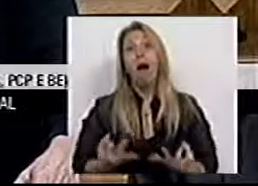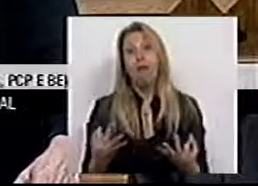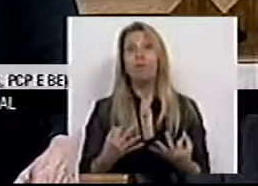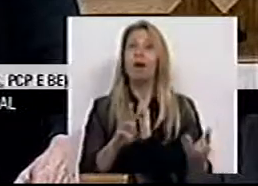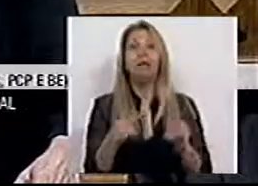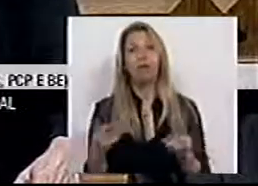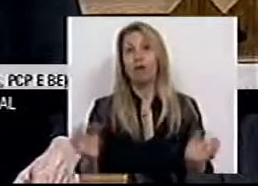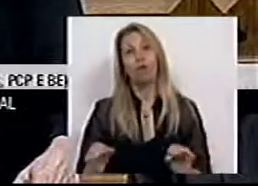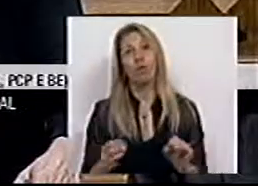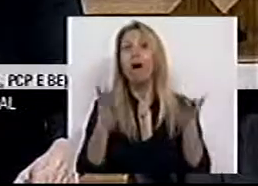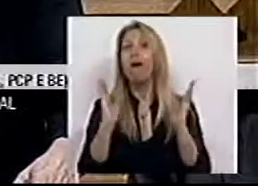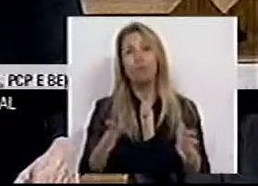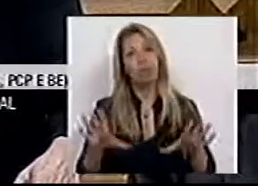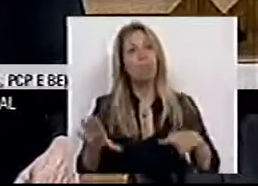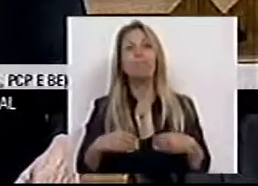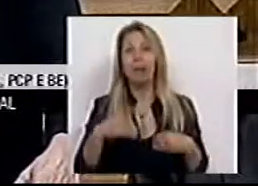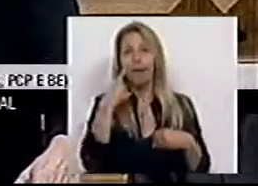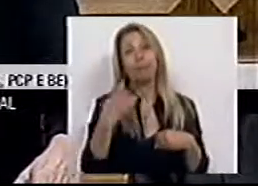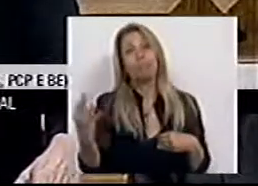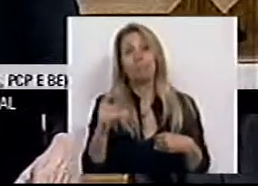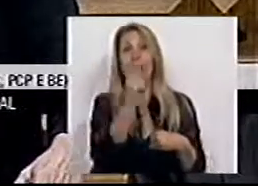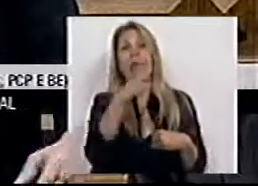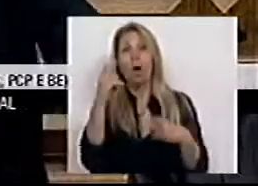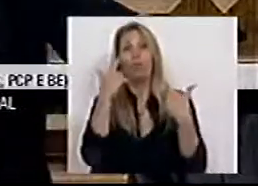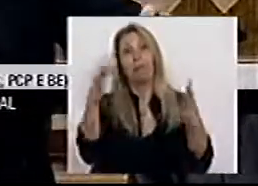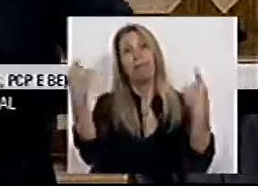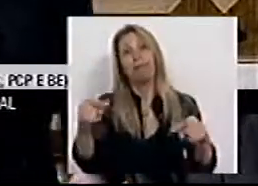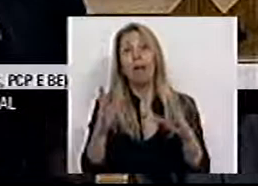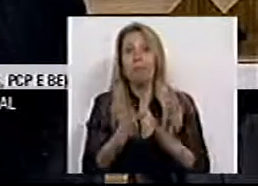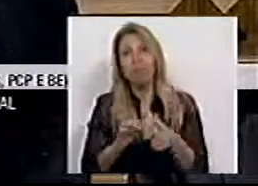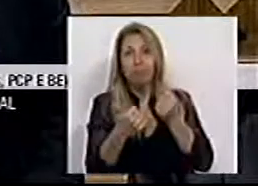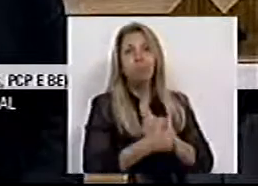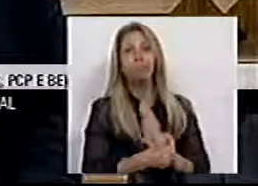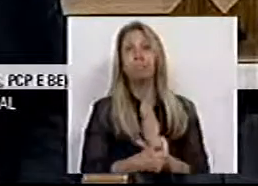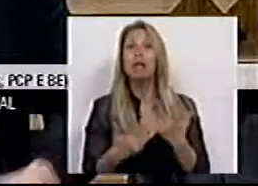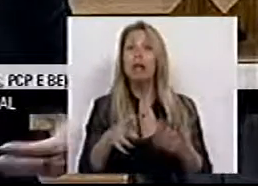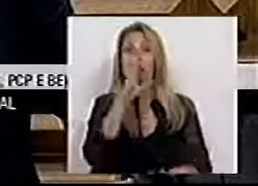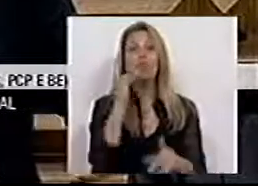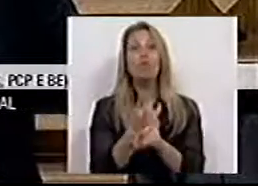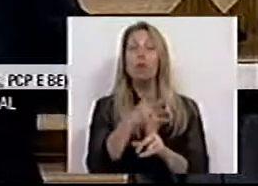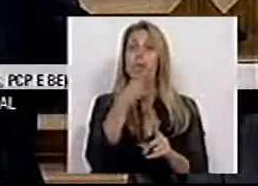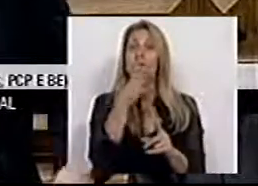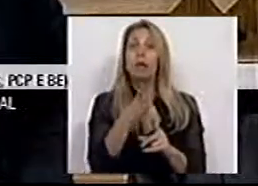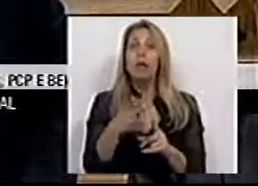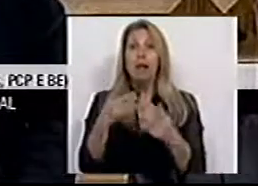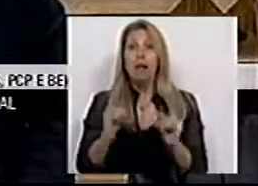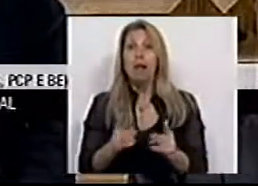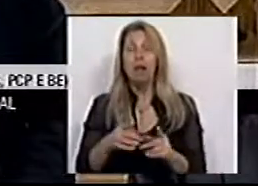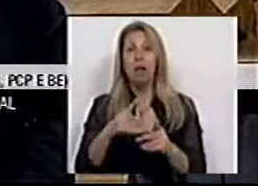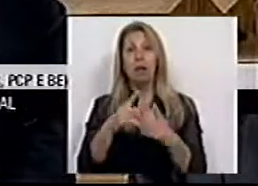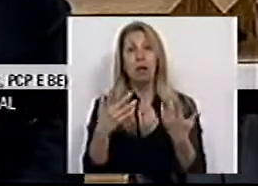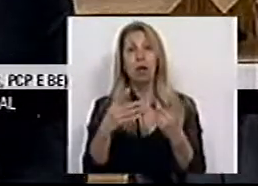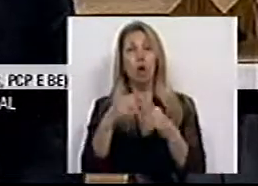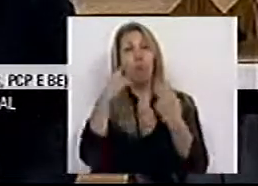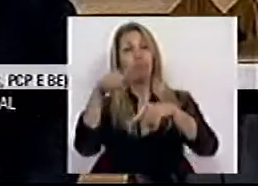reconhecer o erro que cometeram. E ao mesmo tempo reconhecer também que esta bandeira da reforma penal